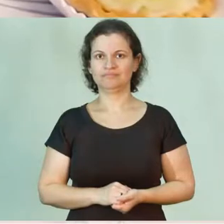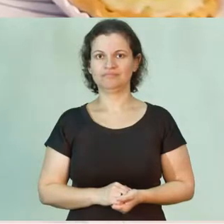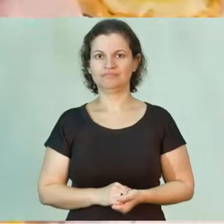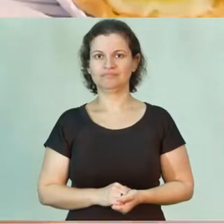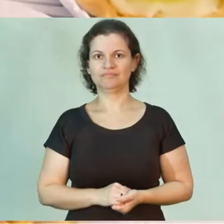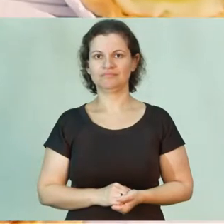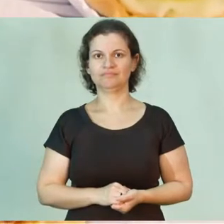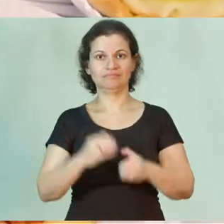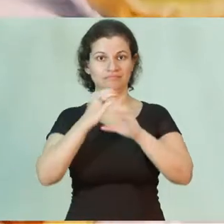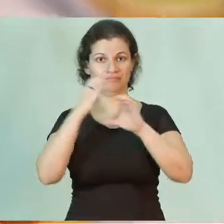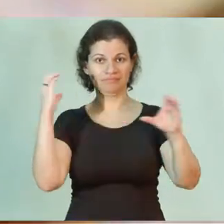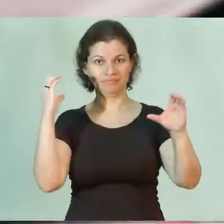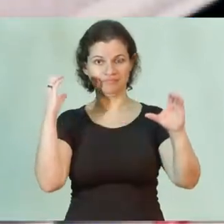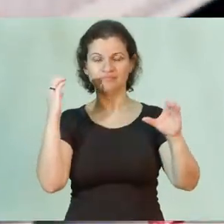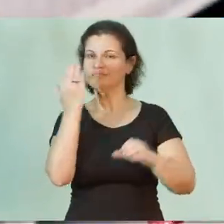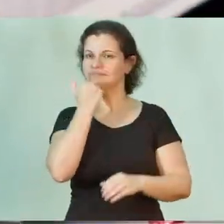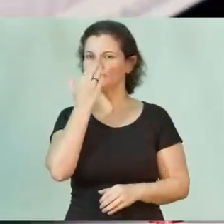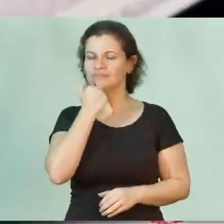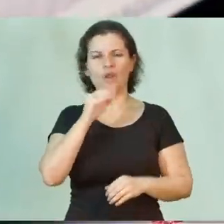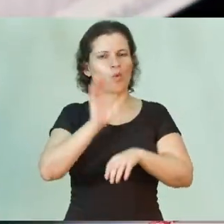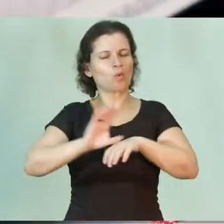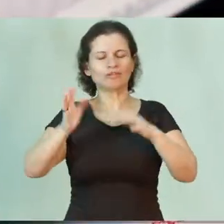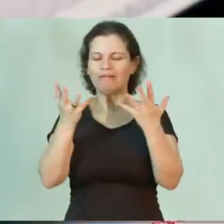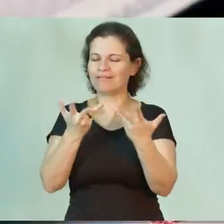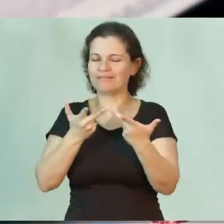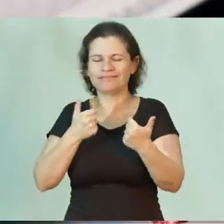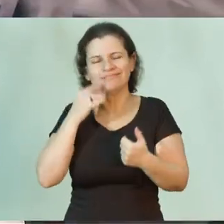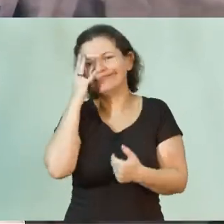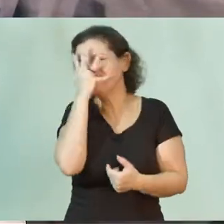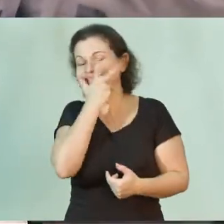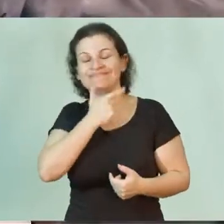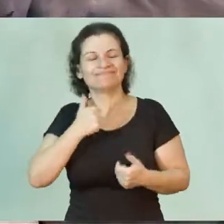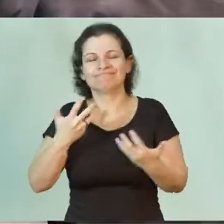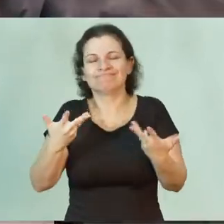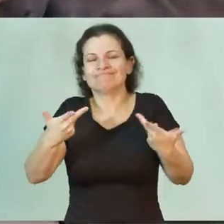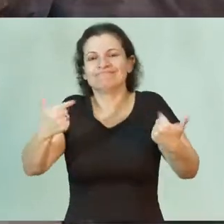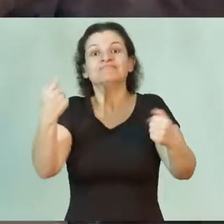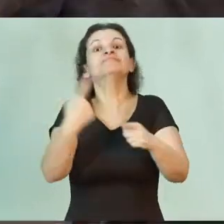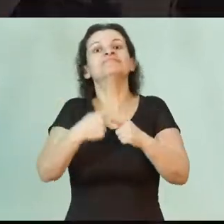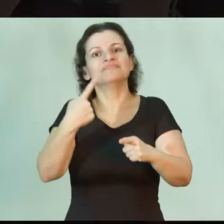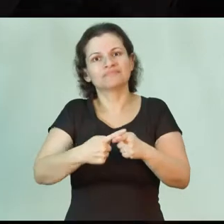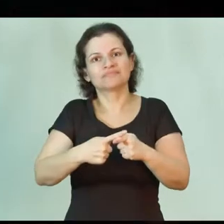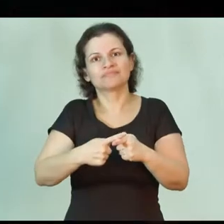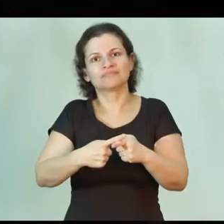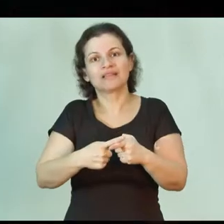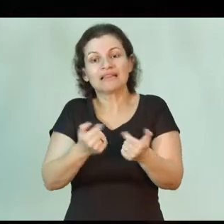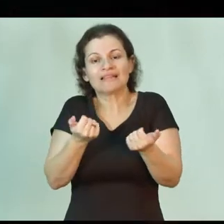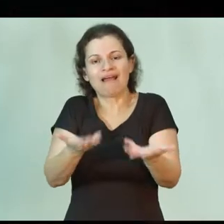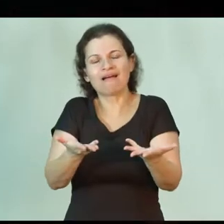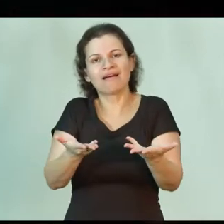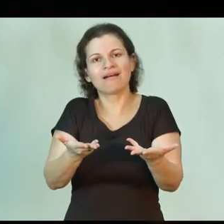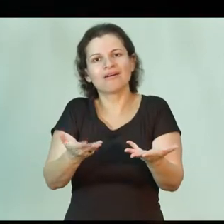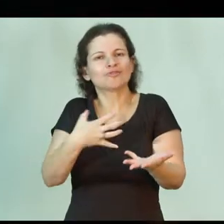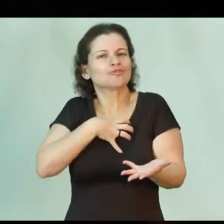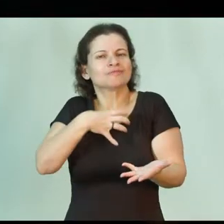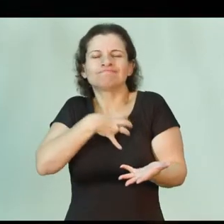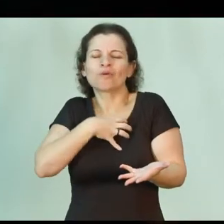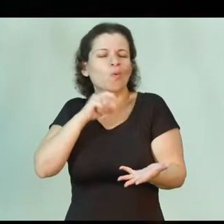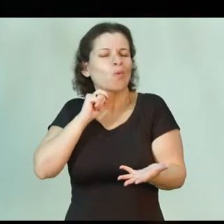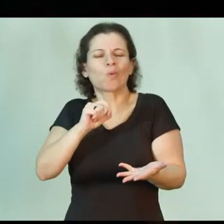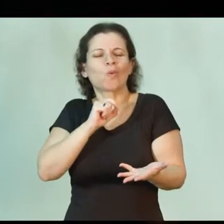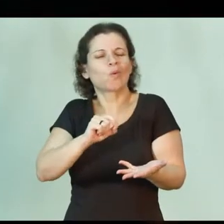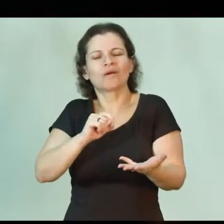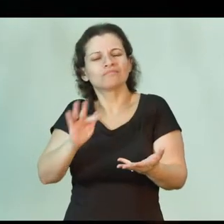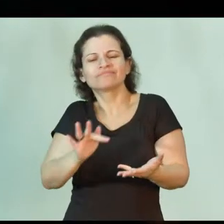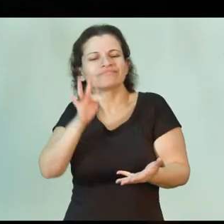A engenharia de alimentos é um curso fascinante, porque ele faz de forma inerente o que é